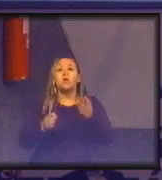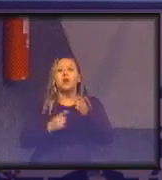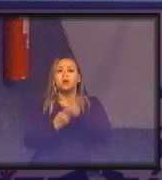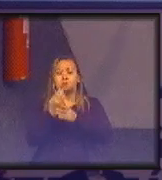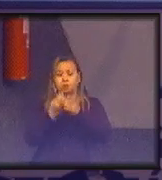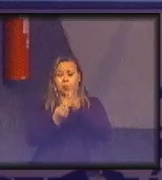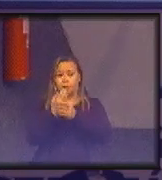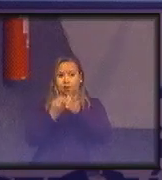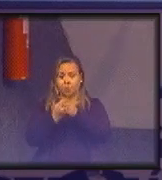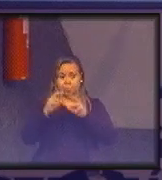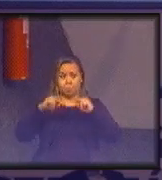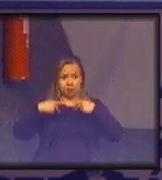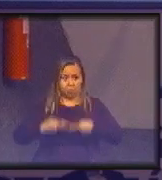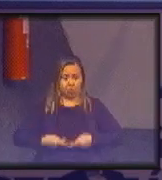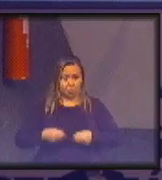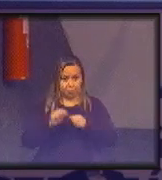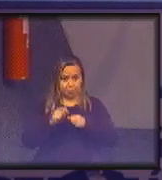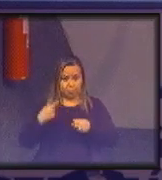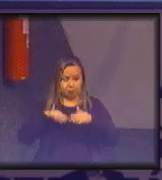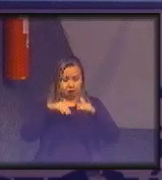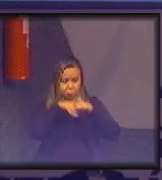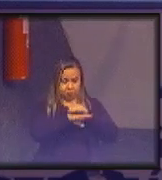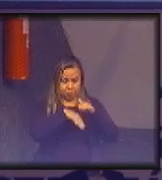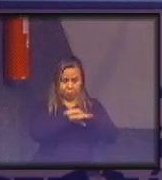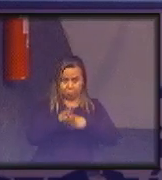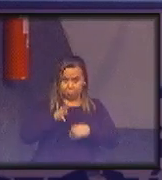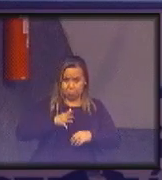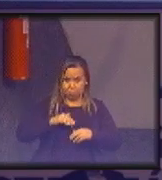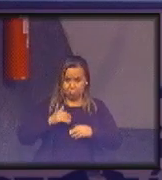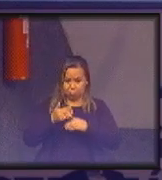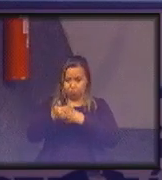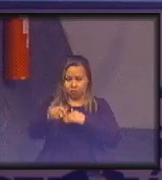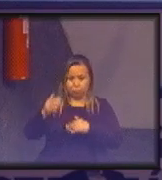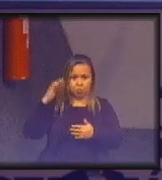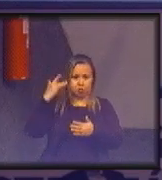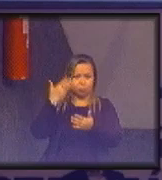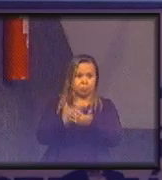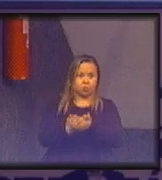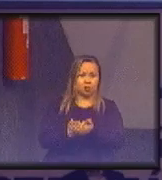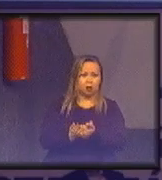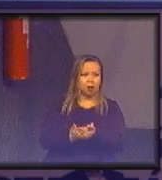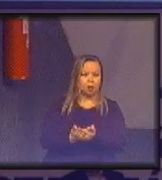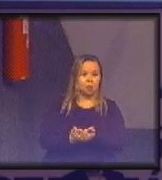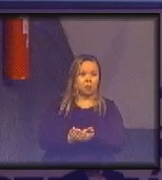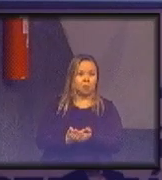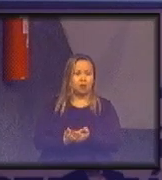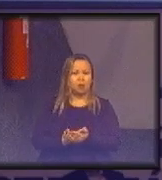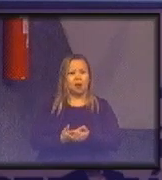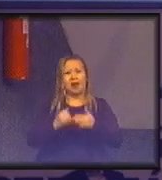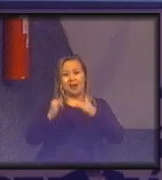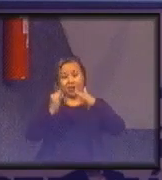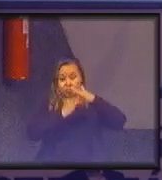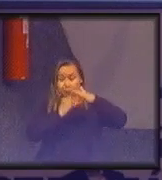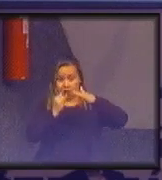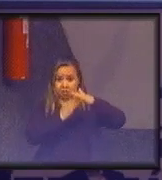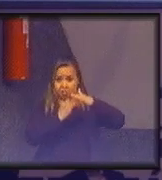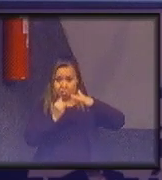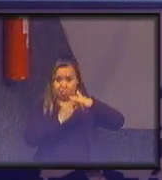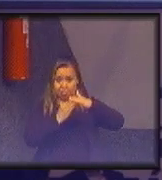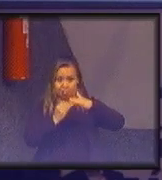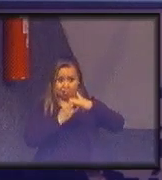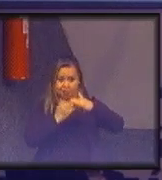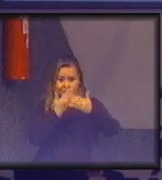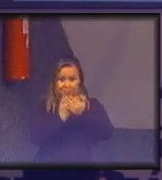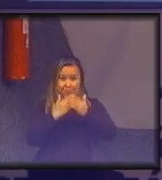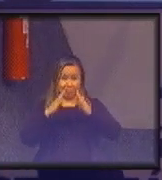que fez com que a gente acumulasse mais riqueza durante toda a história? A institucionalização da escola